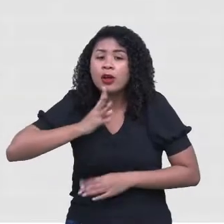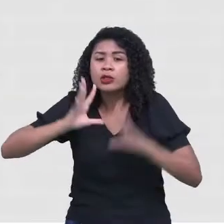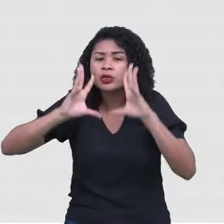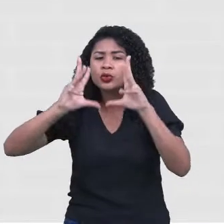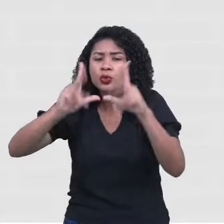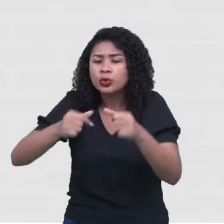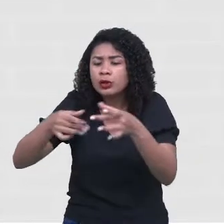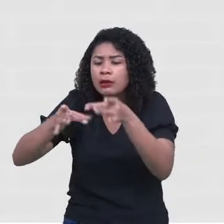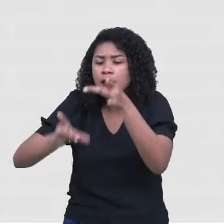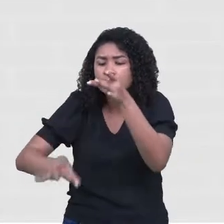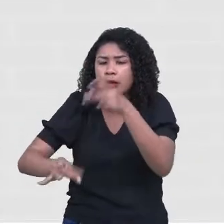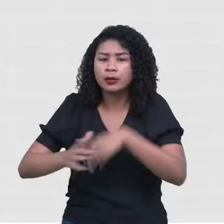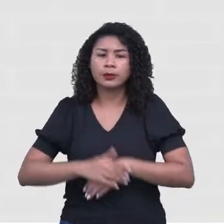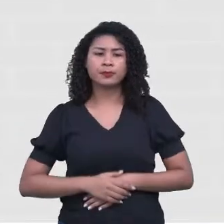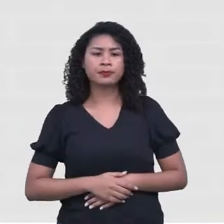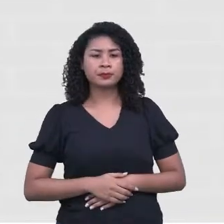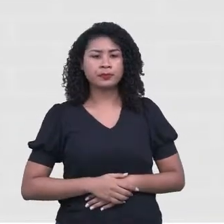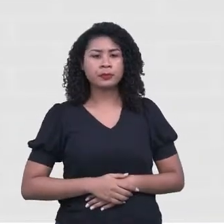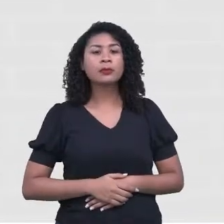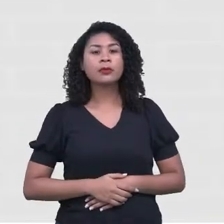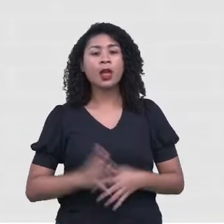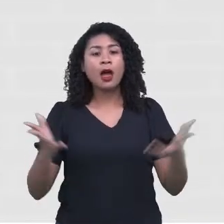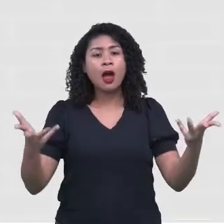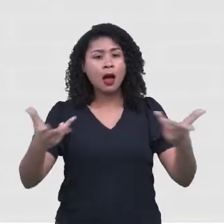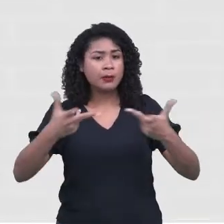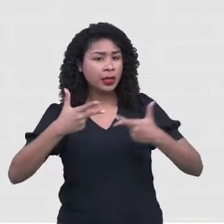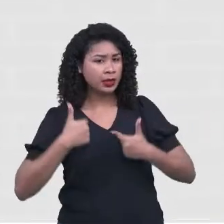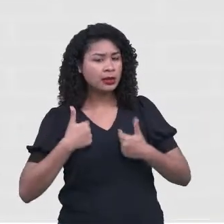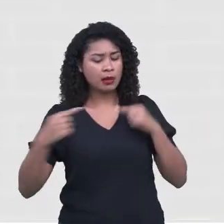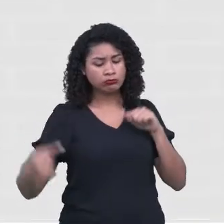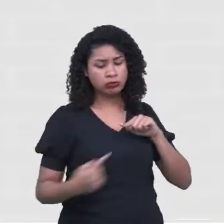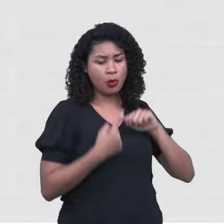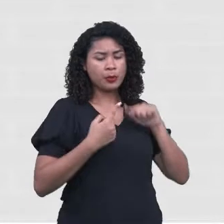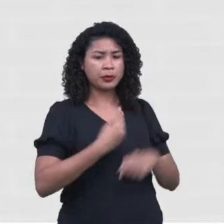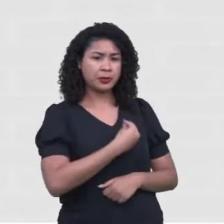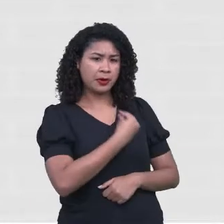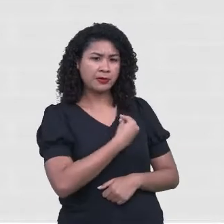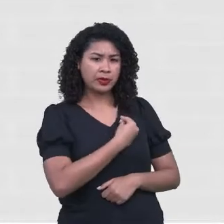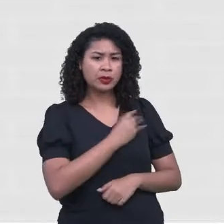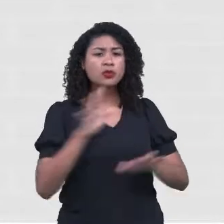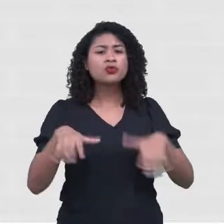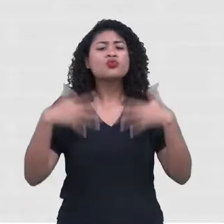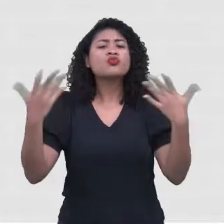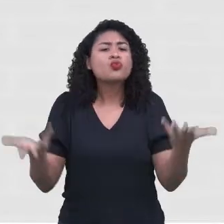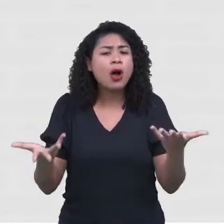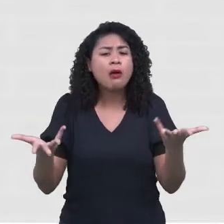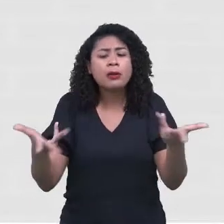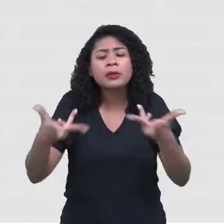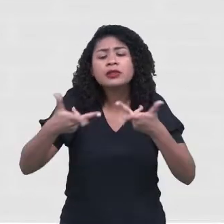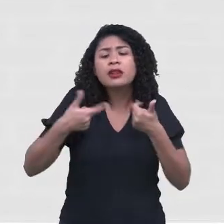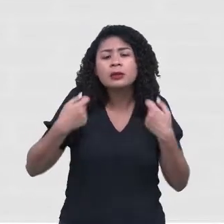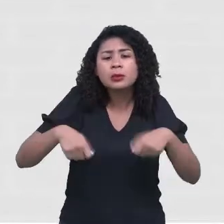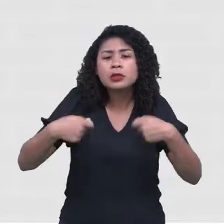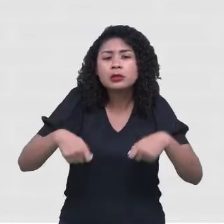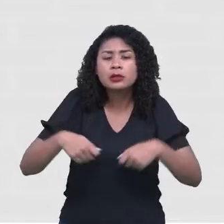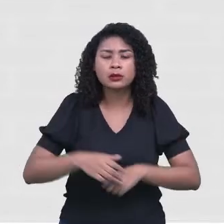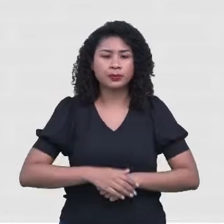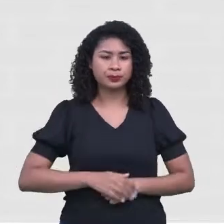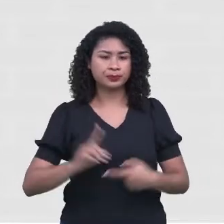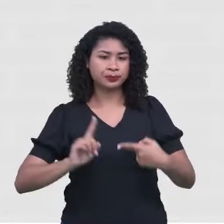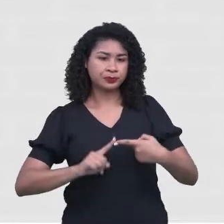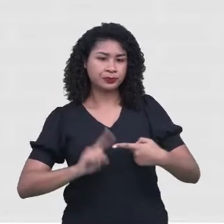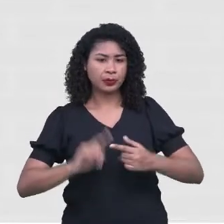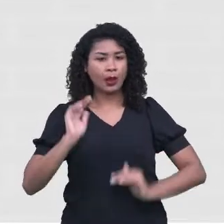mais aliadas para a construção do projeto de vida? Quais são essas habilidades? Desenvolvimento